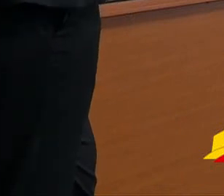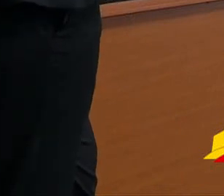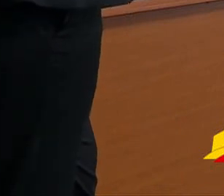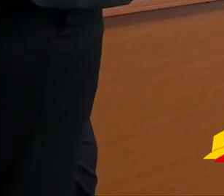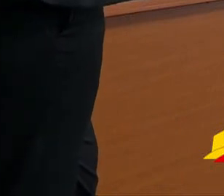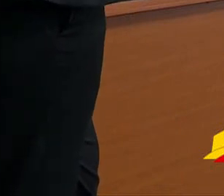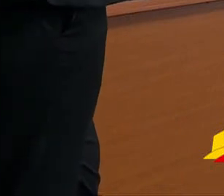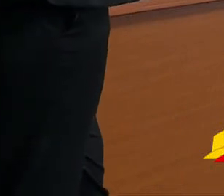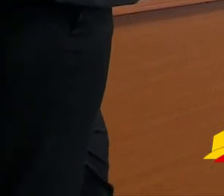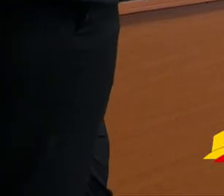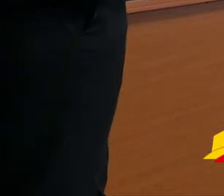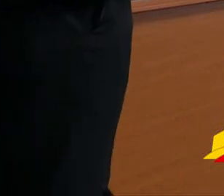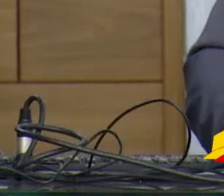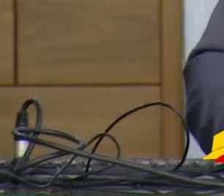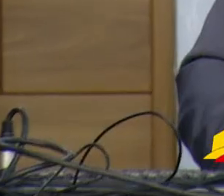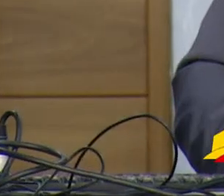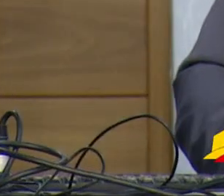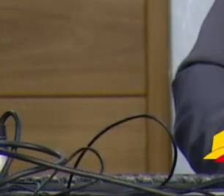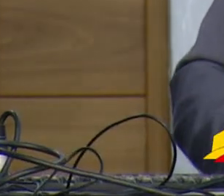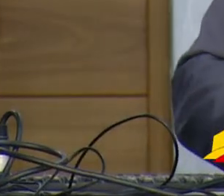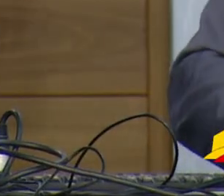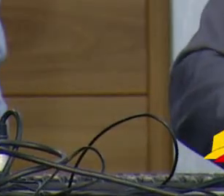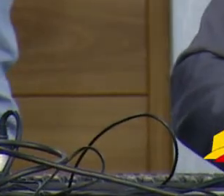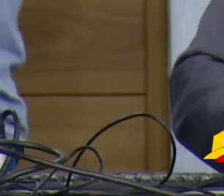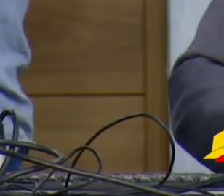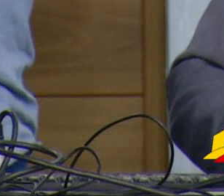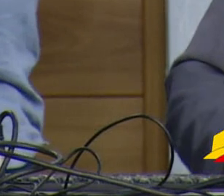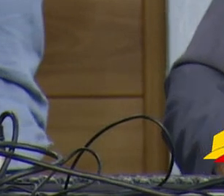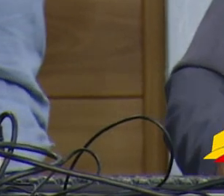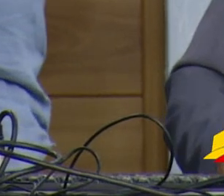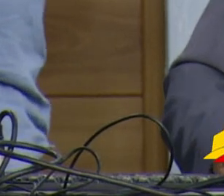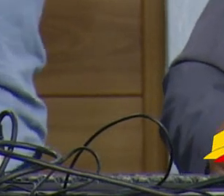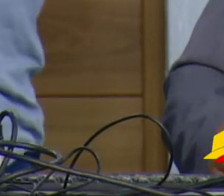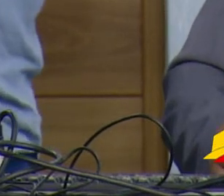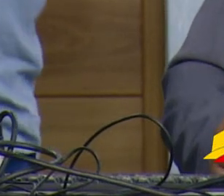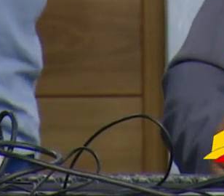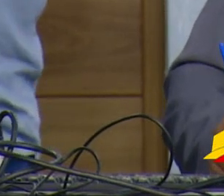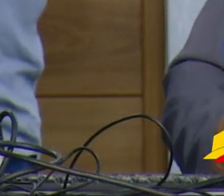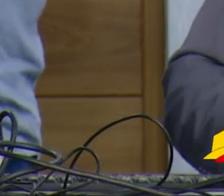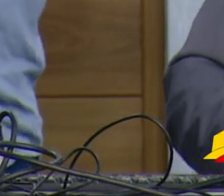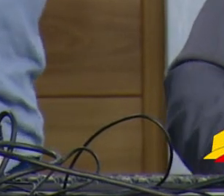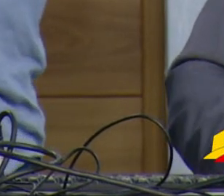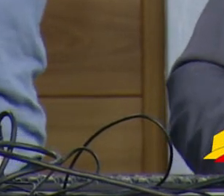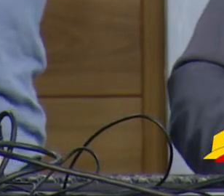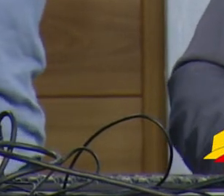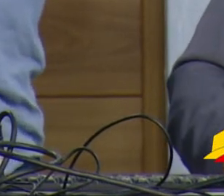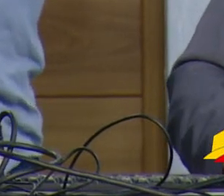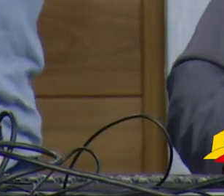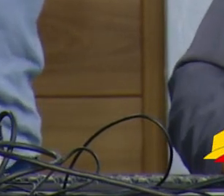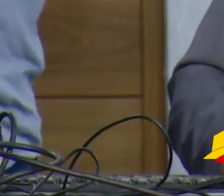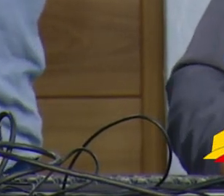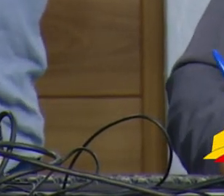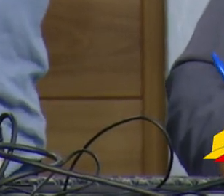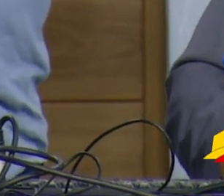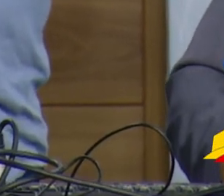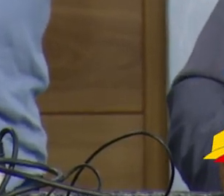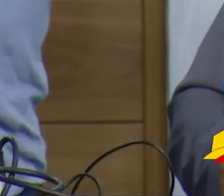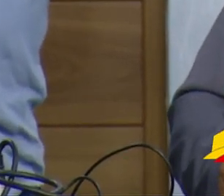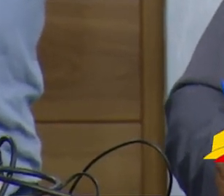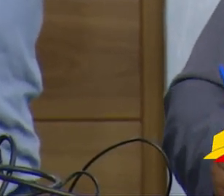a custo próprio, integralmente, a individualização dos hidrômetros. Nas unidades